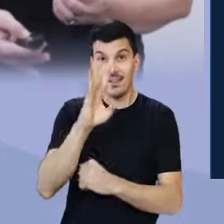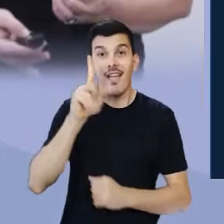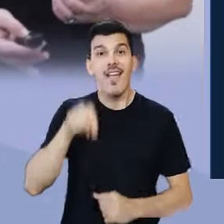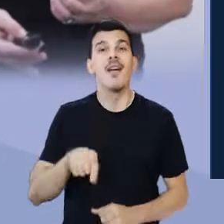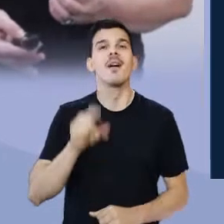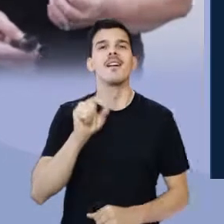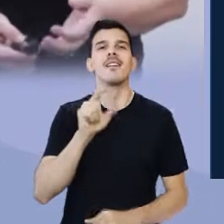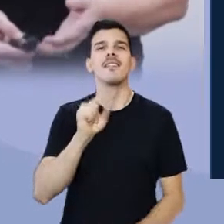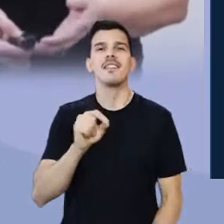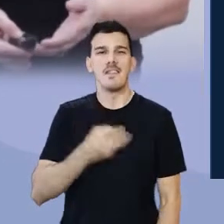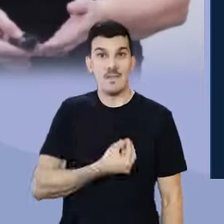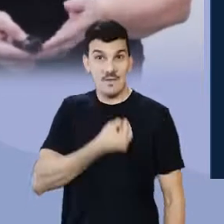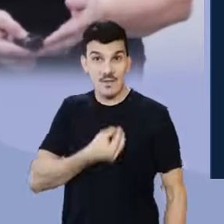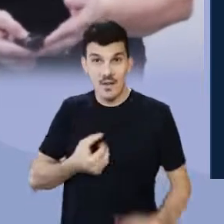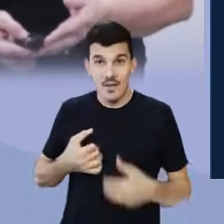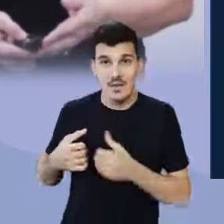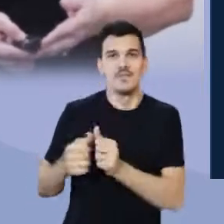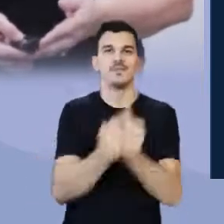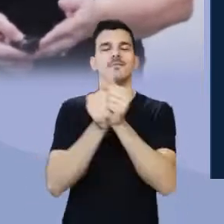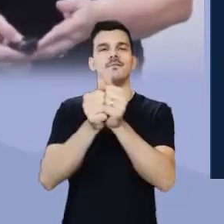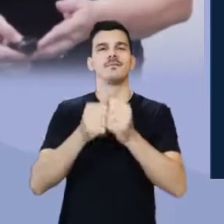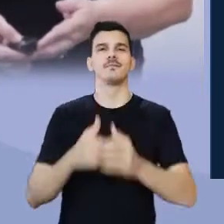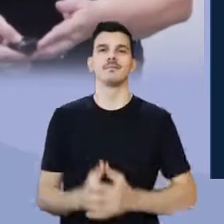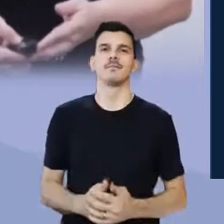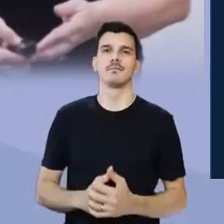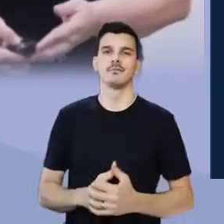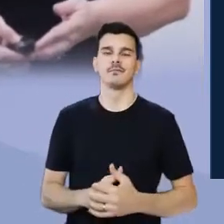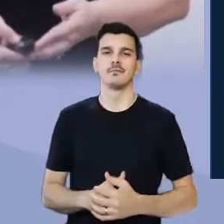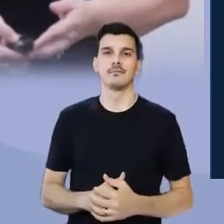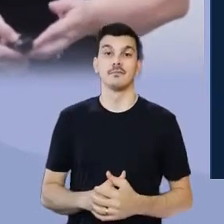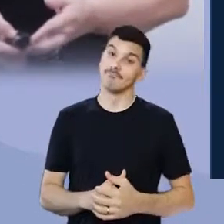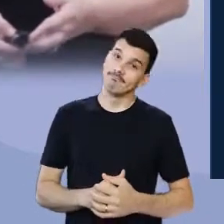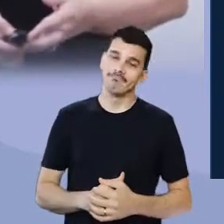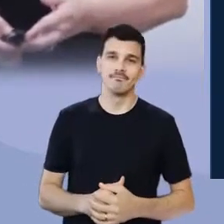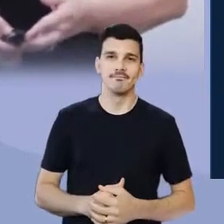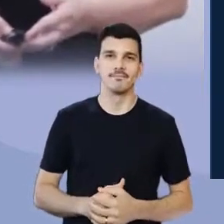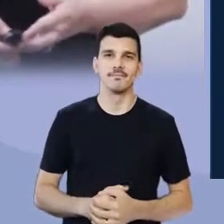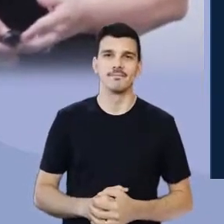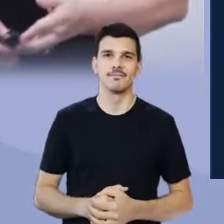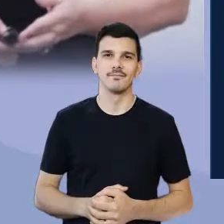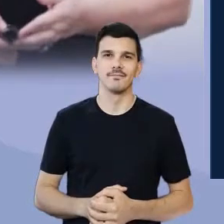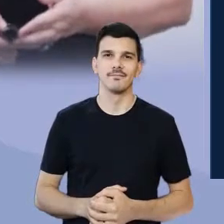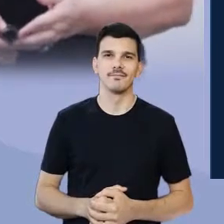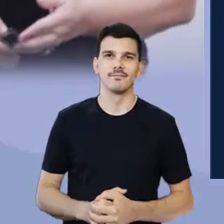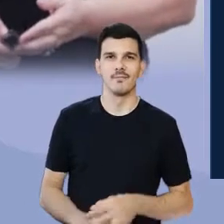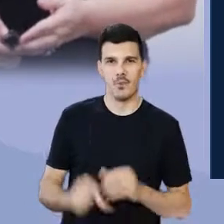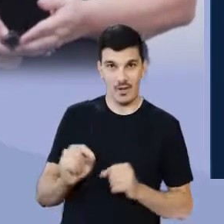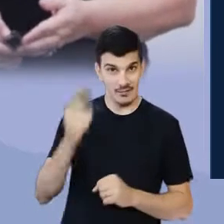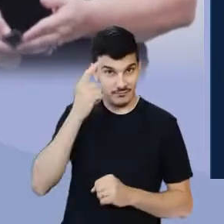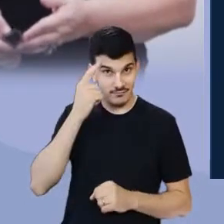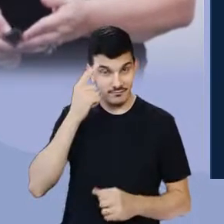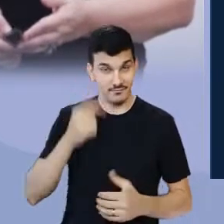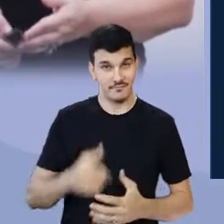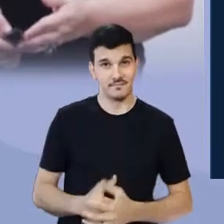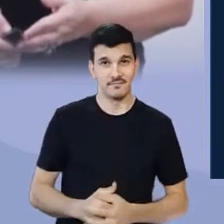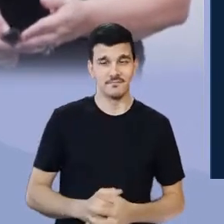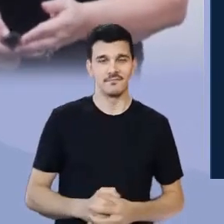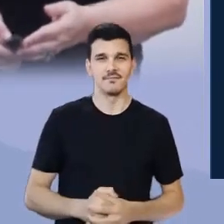a arte de viver junto. E aí? O é que você me diz?